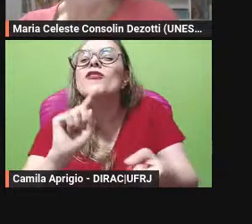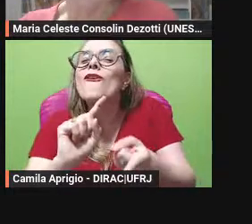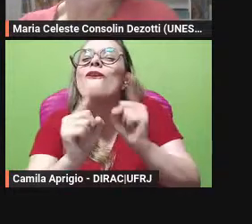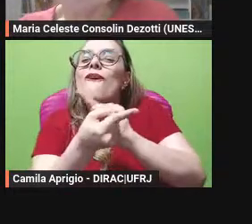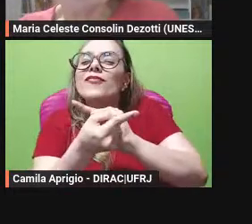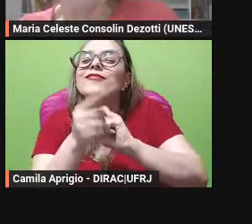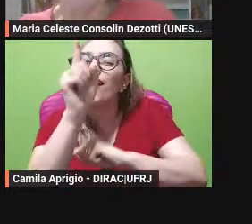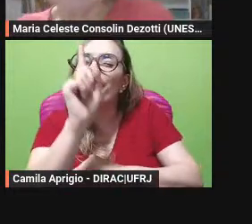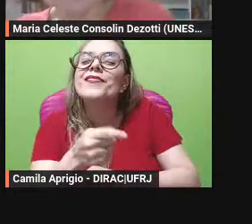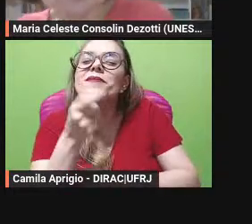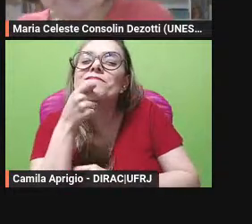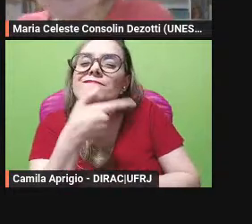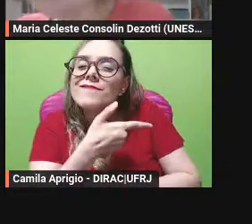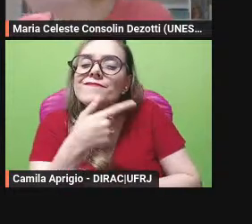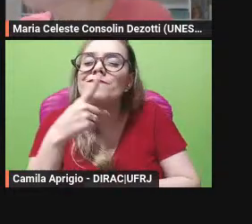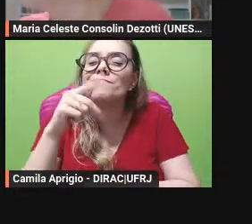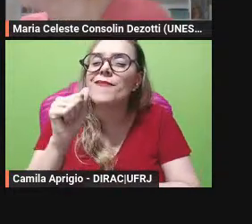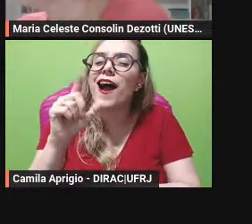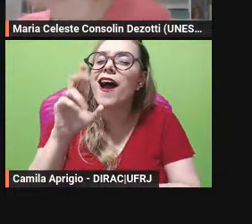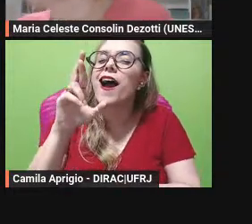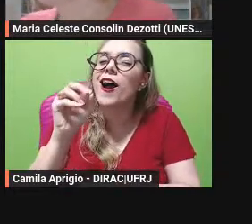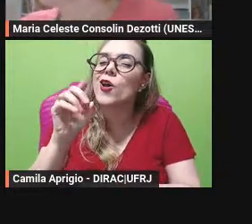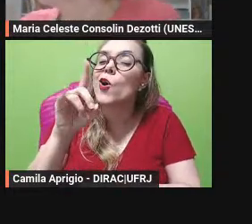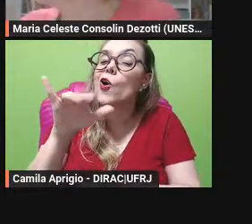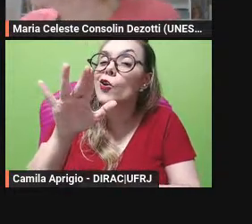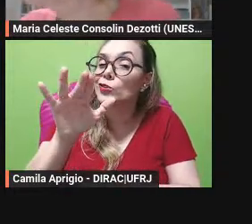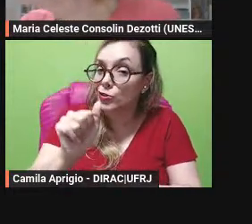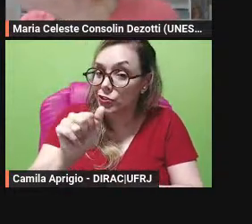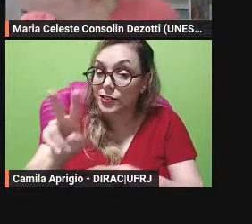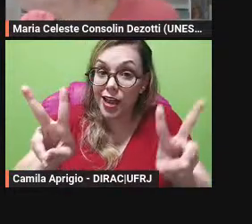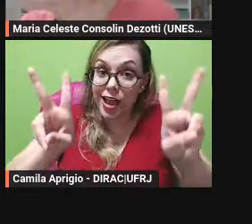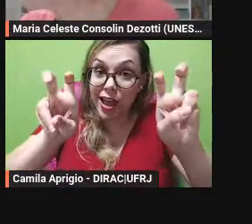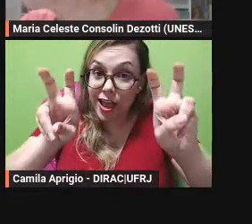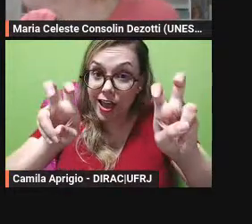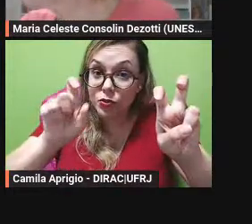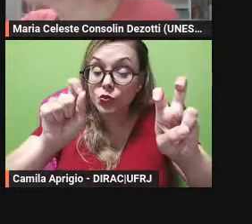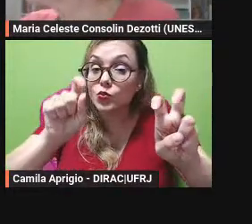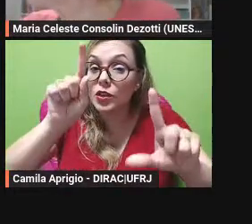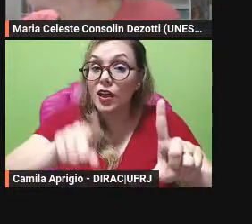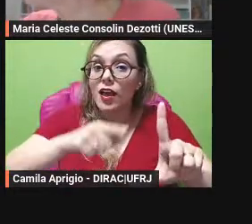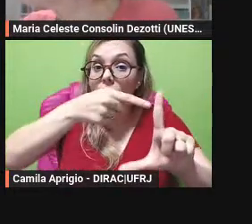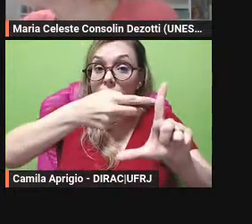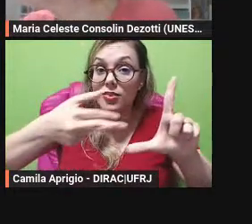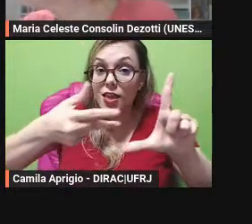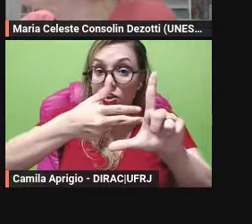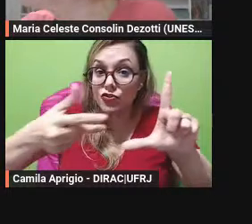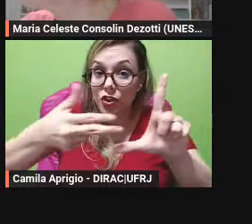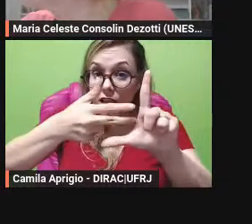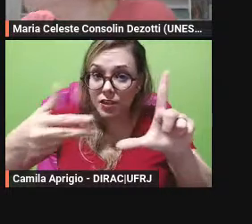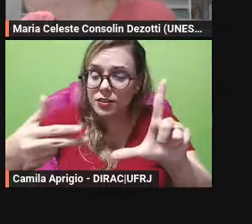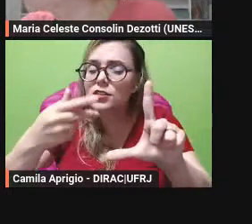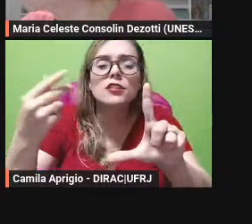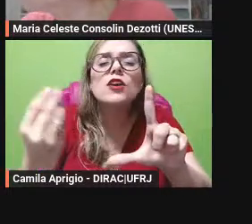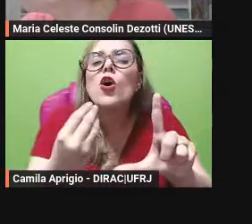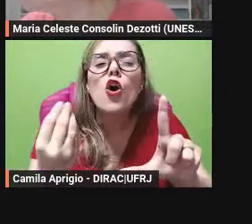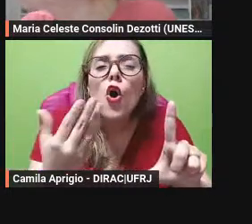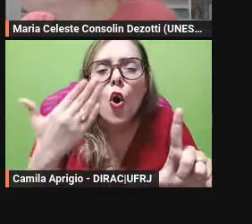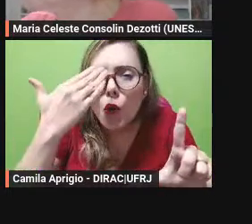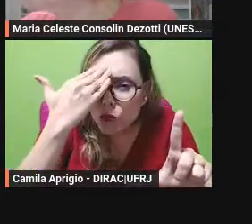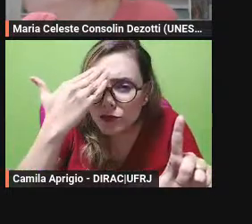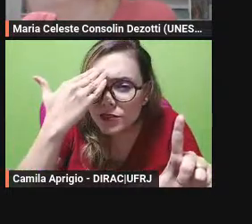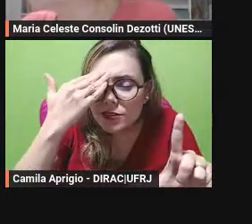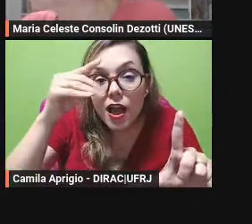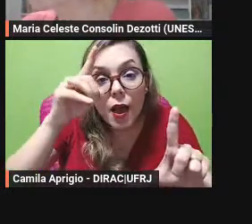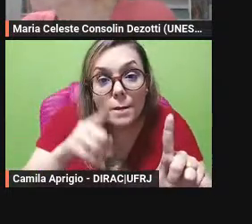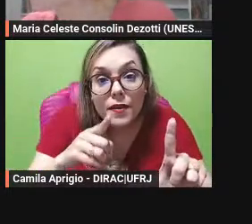olha o texto dele a respeito da Netflix Netflix é uma daquelas empresas que definem uma era ou